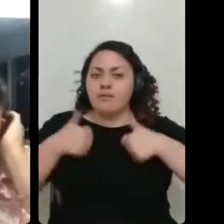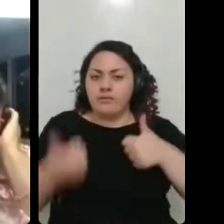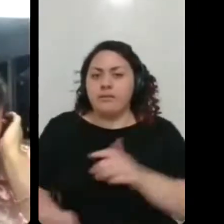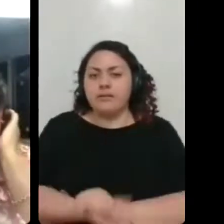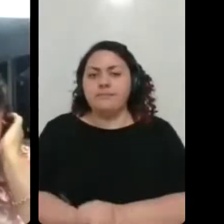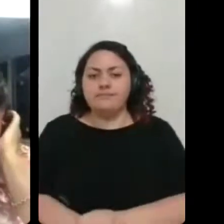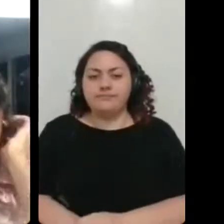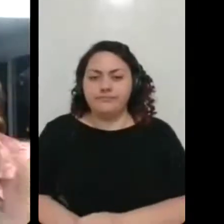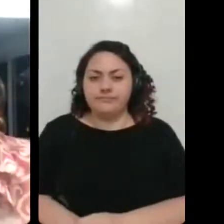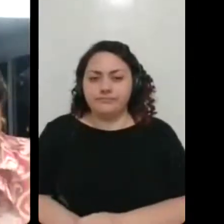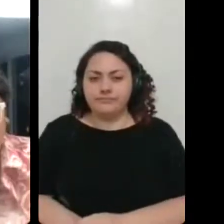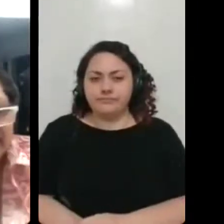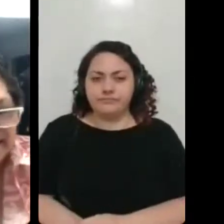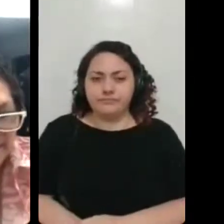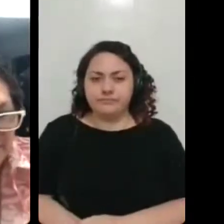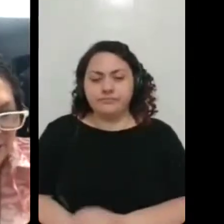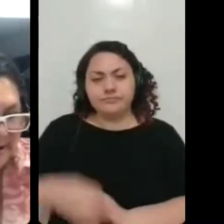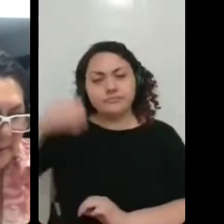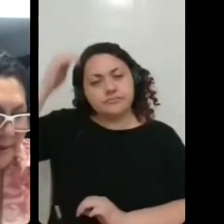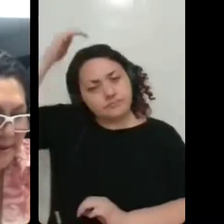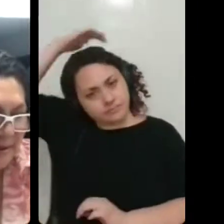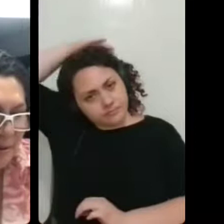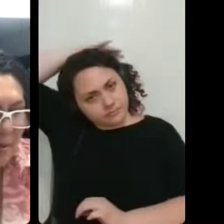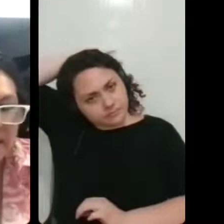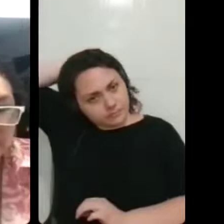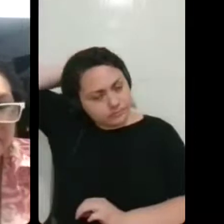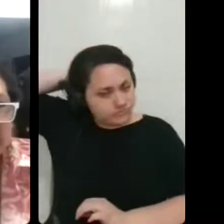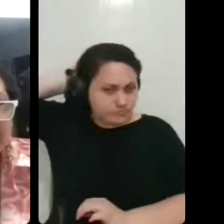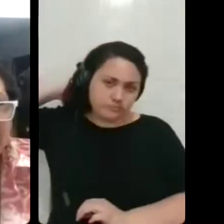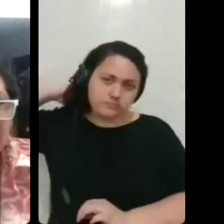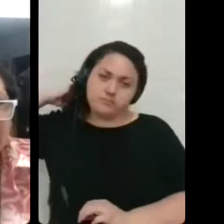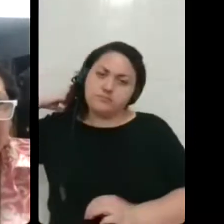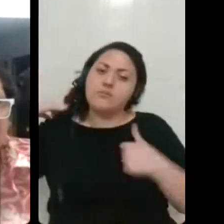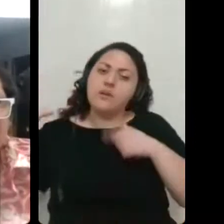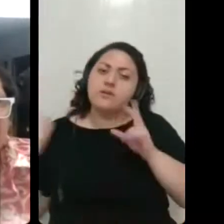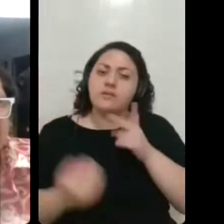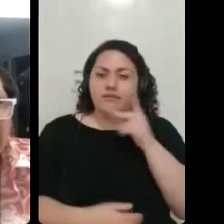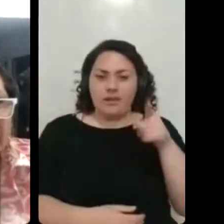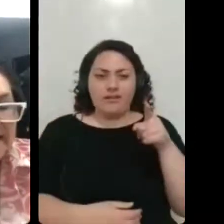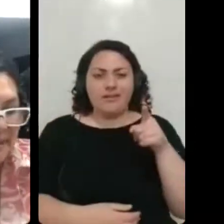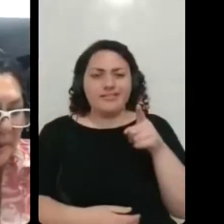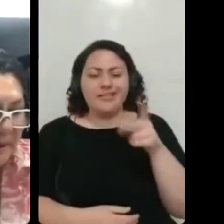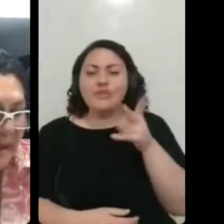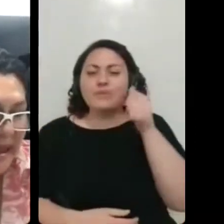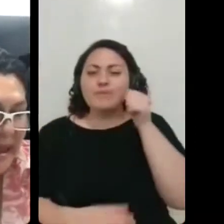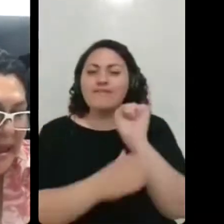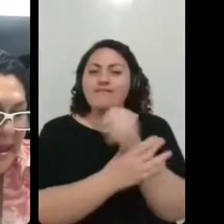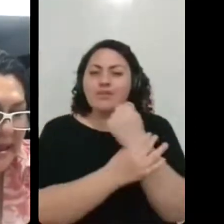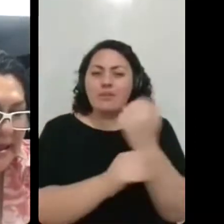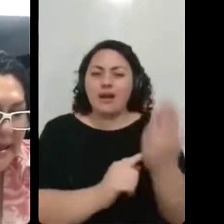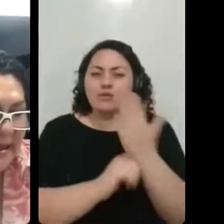Eu falo bastante nas fisioterapeutas que me acompanham porque elas realmente fazem essa e